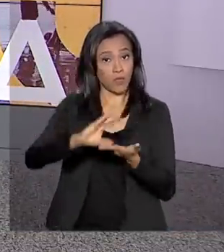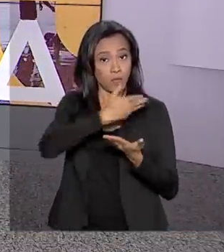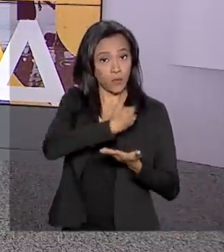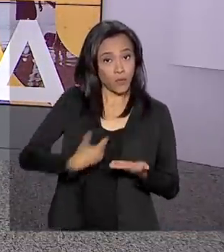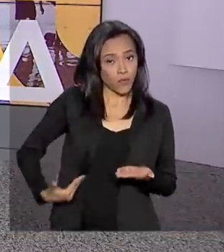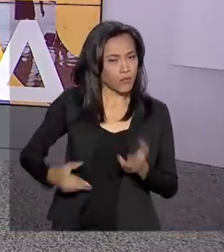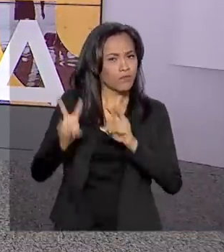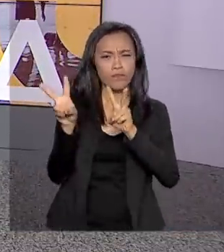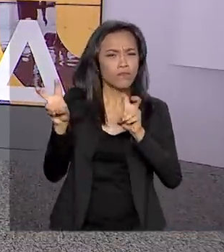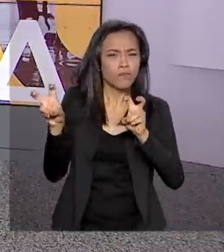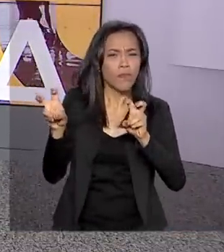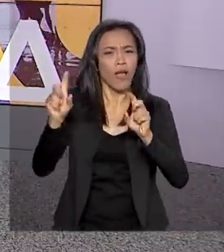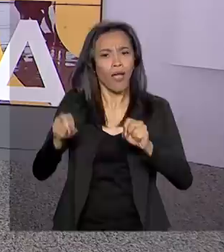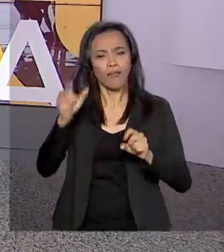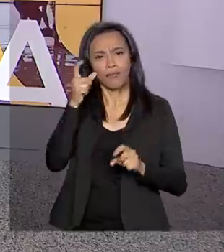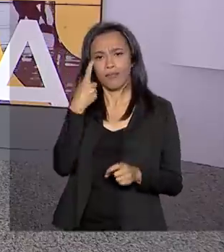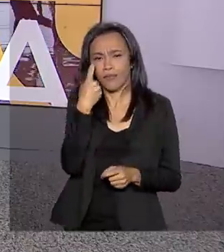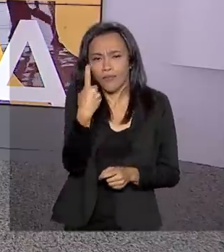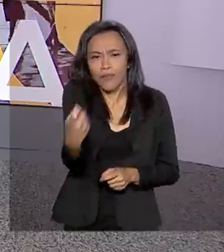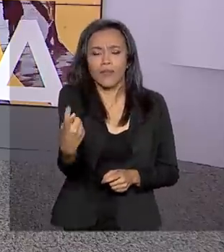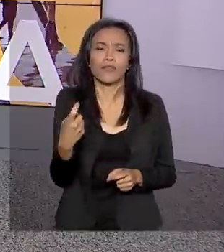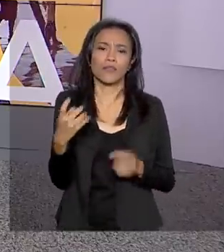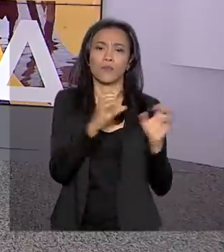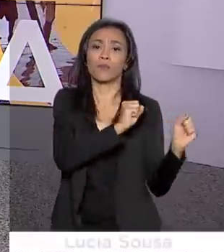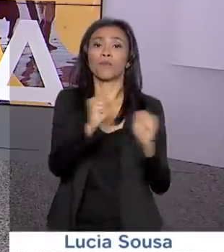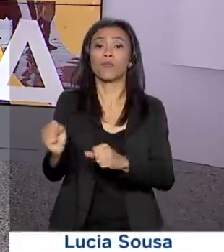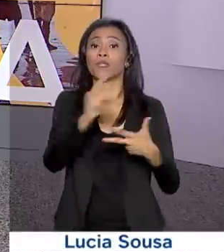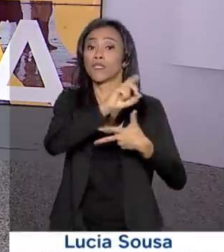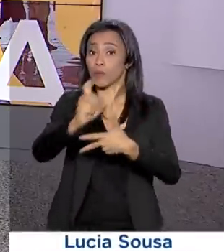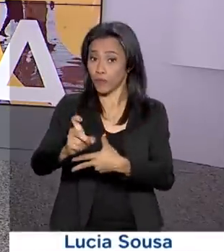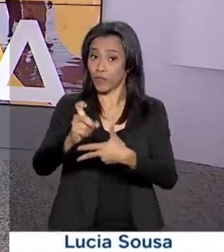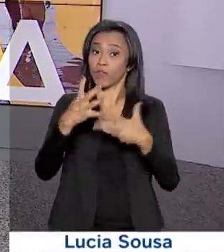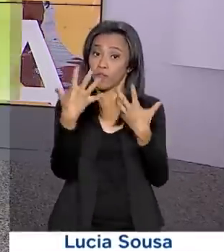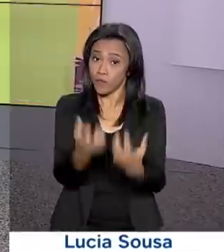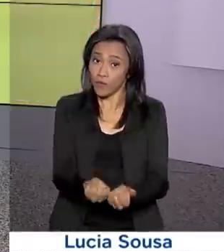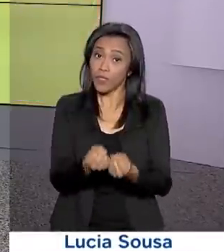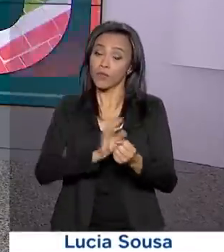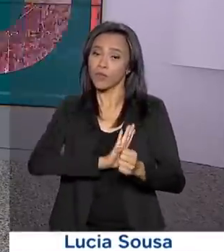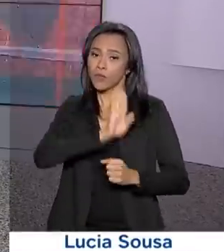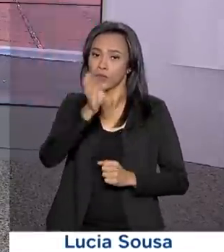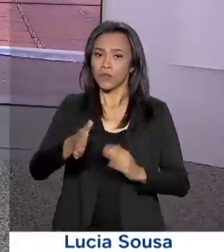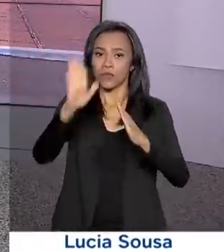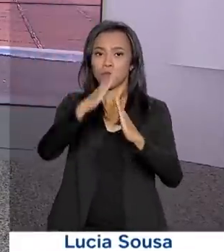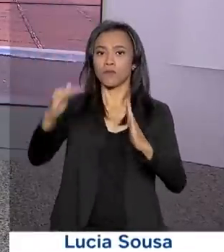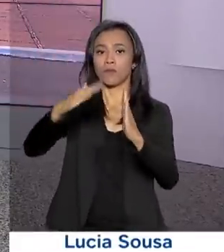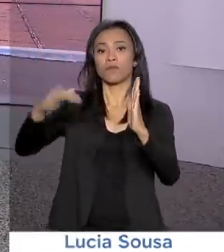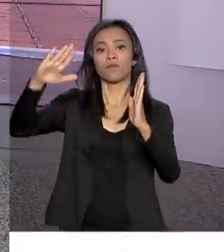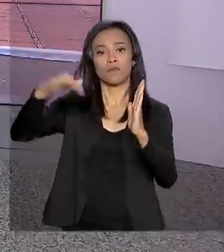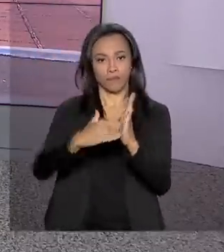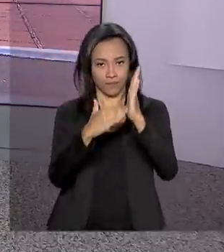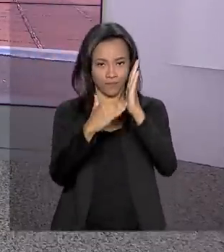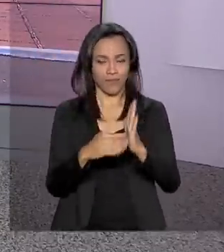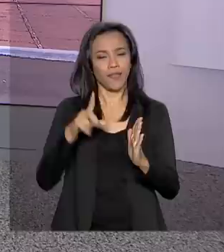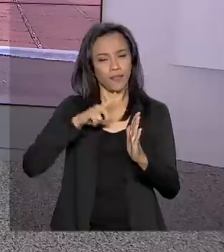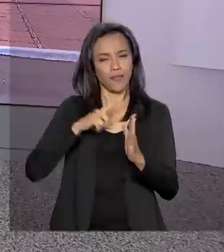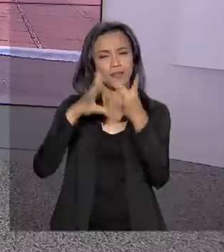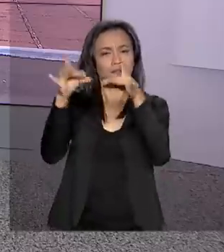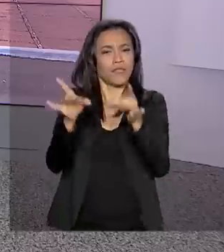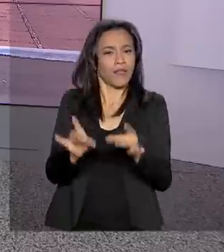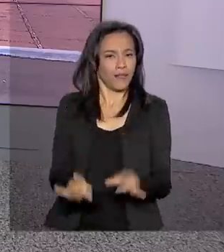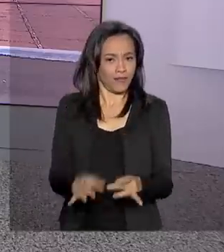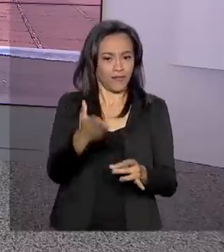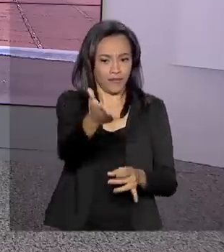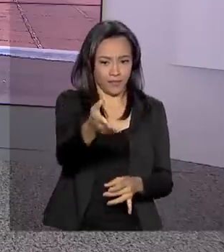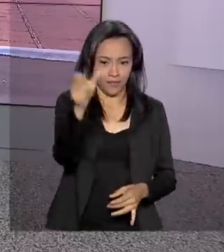em pauta a assuntos de interesse do Executivo no Congresso. Vamos então direto ao Palácio da Alvorada. A Gabriela Noronha já está lá e traz os detalhes pra